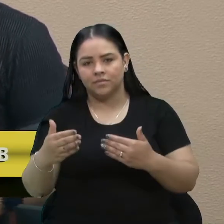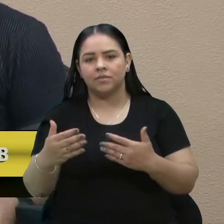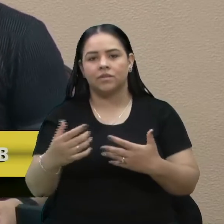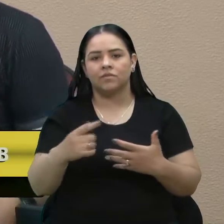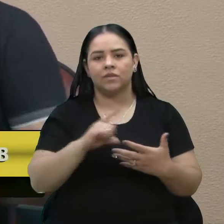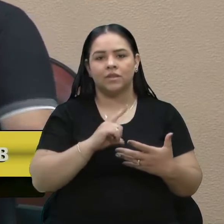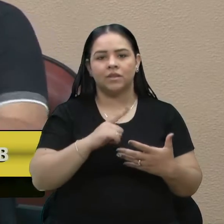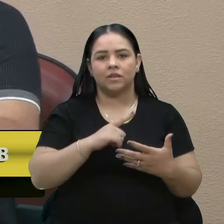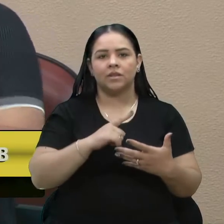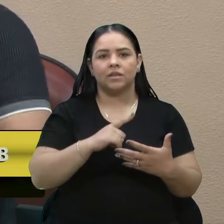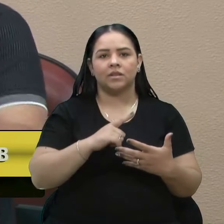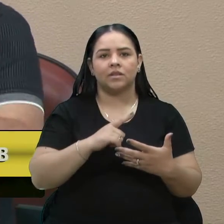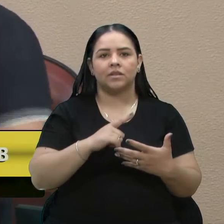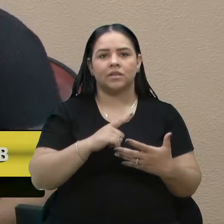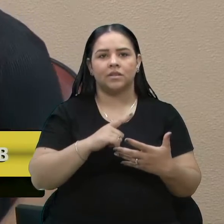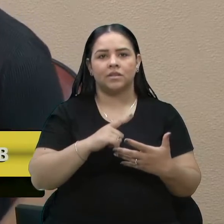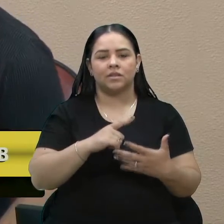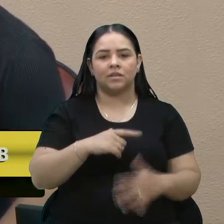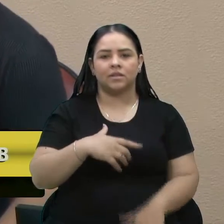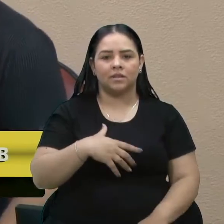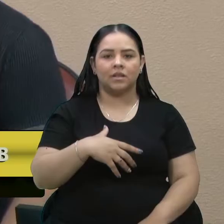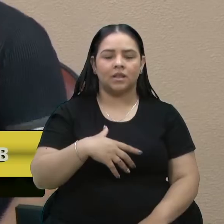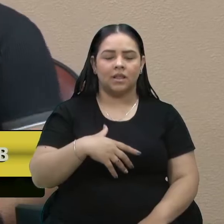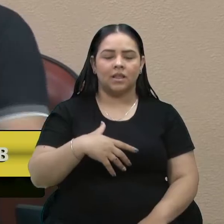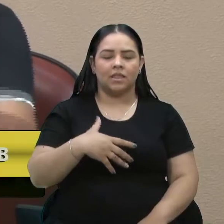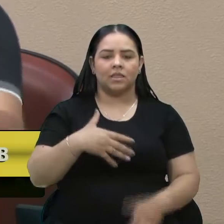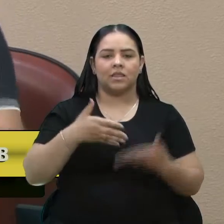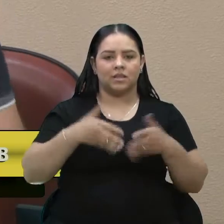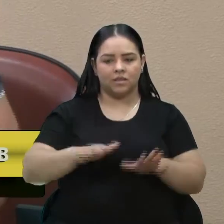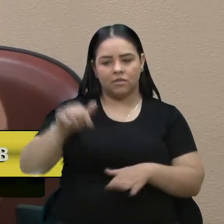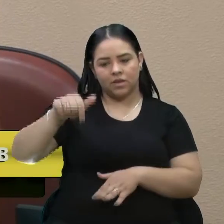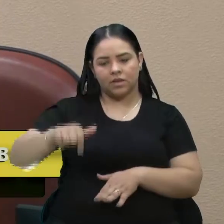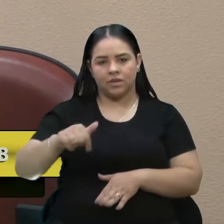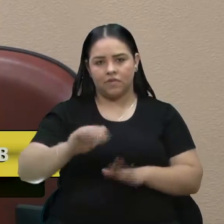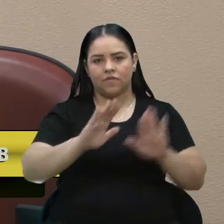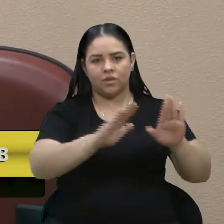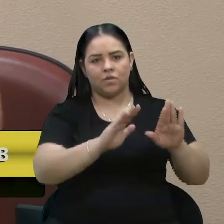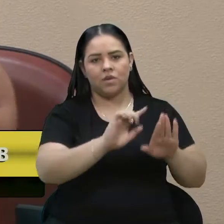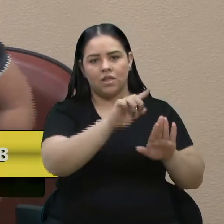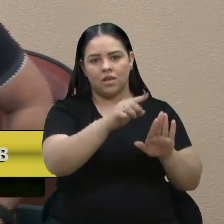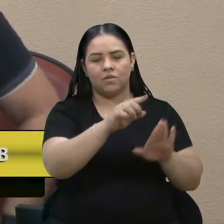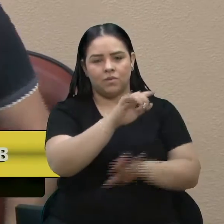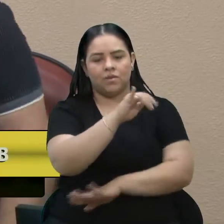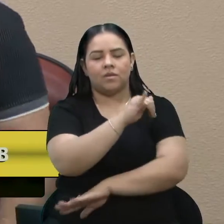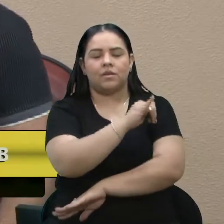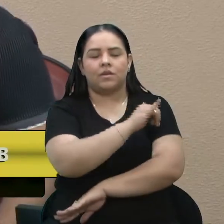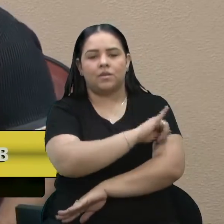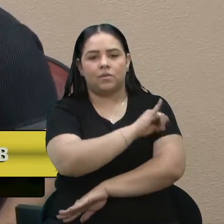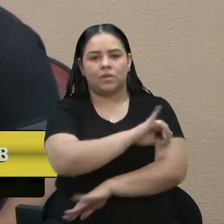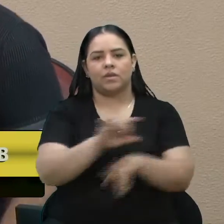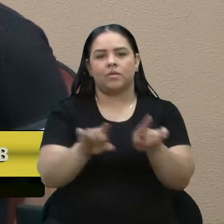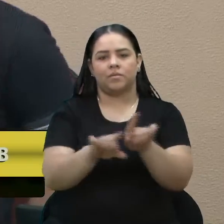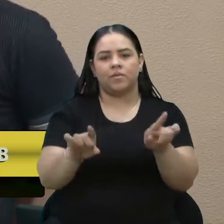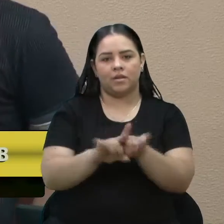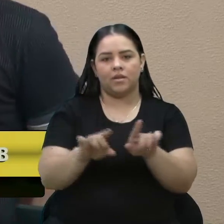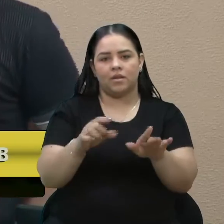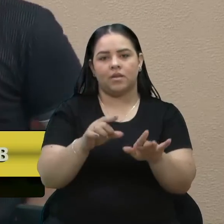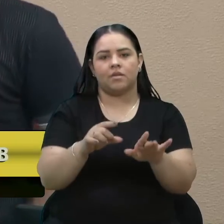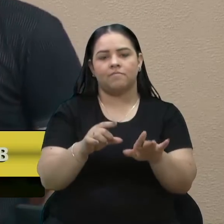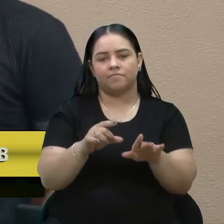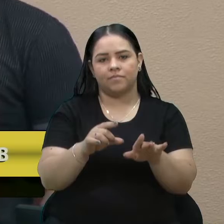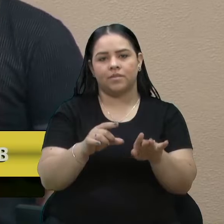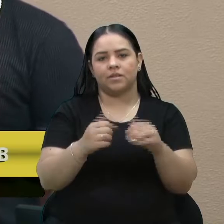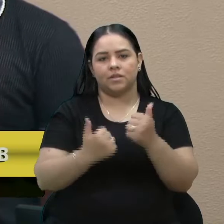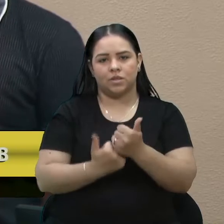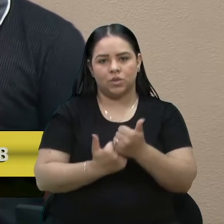porque nasceu aqui, nasceu em Lages, foi morar no Rio, foi meu assessor aqui na casa, no primeiro mandato, e infelizmente não venceu